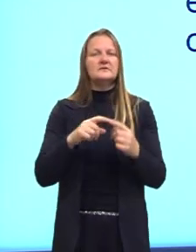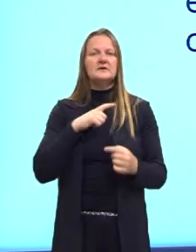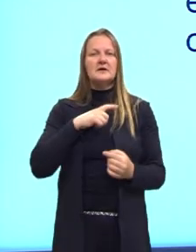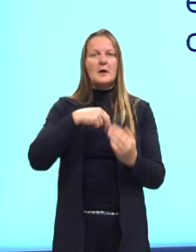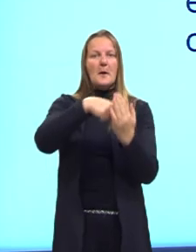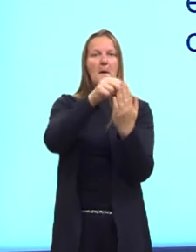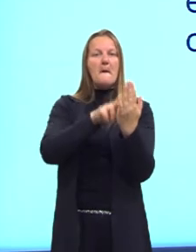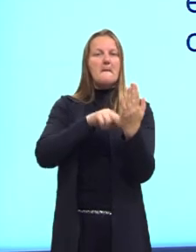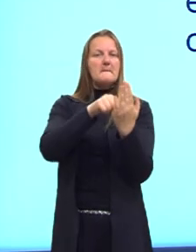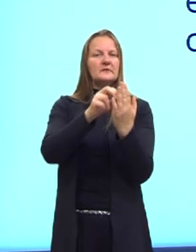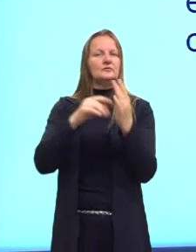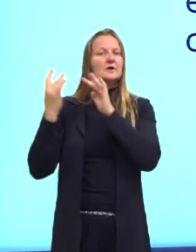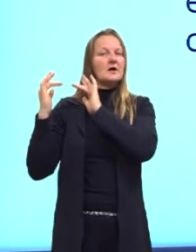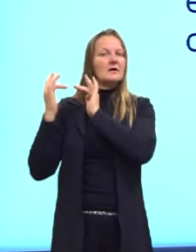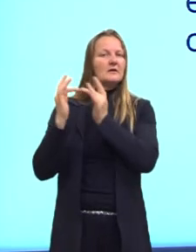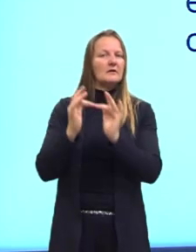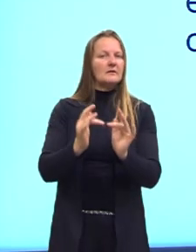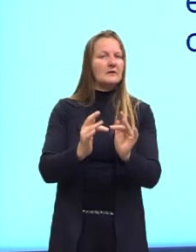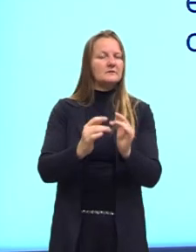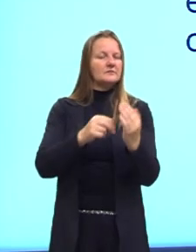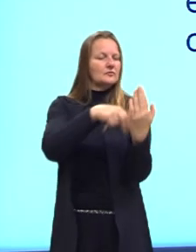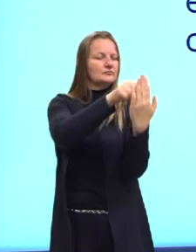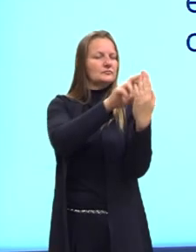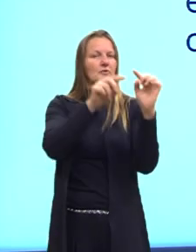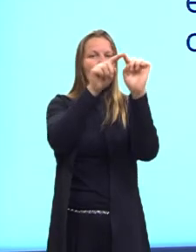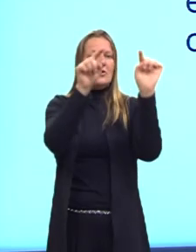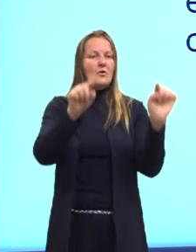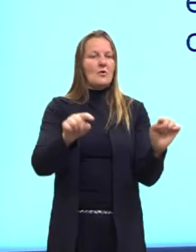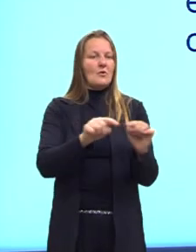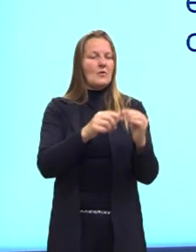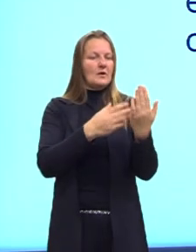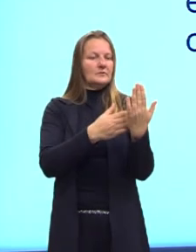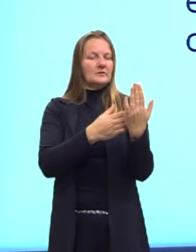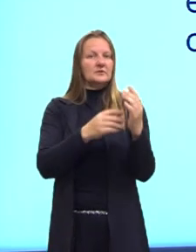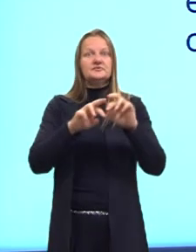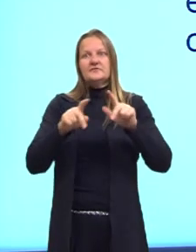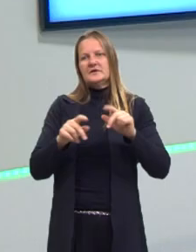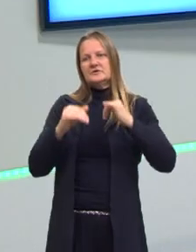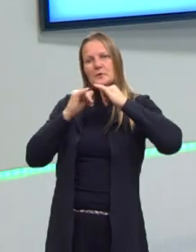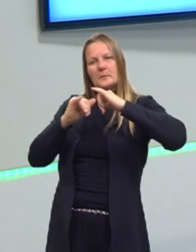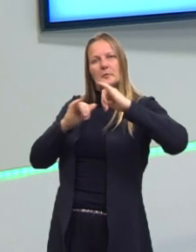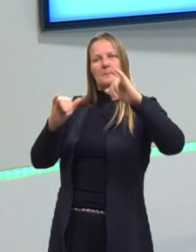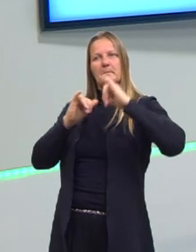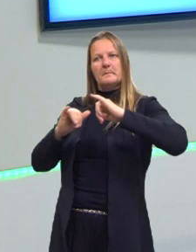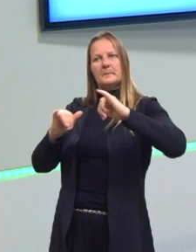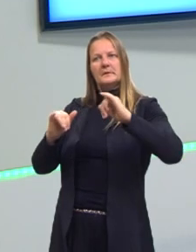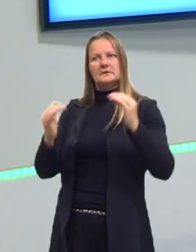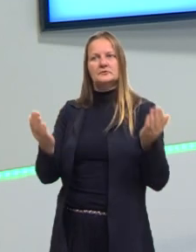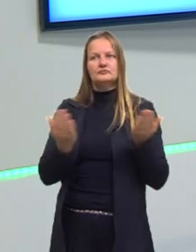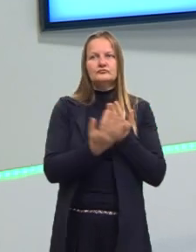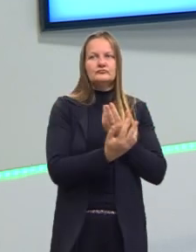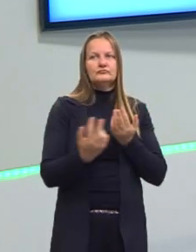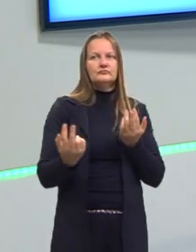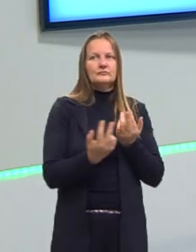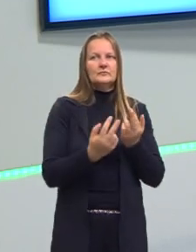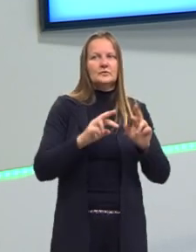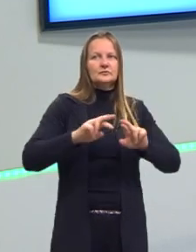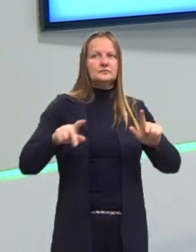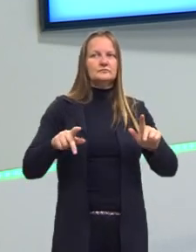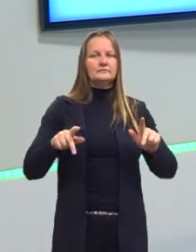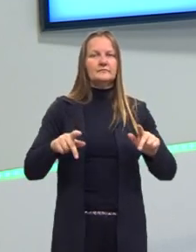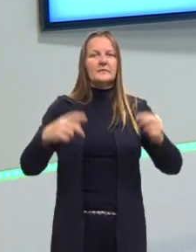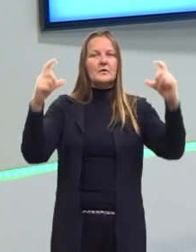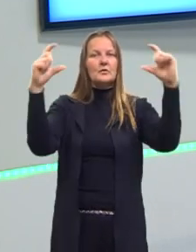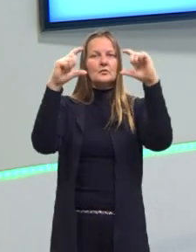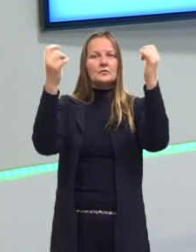pintura clássica, ela vai representar ideias diferentes de uma peça publicitária. Por exemplo, o enunciado, ele vai